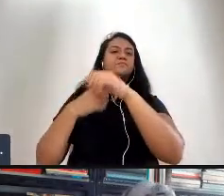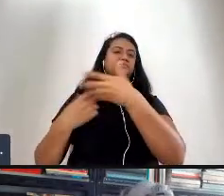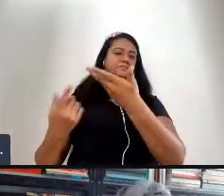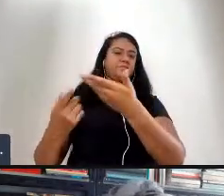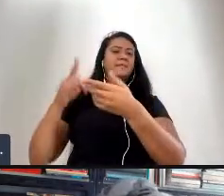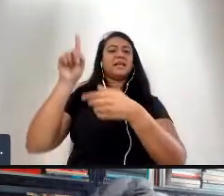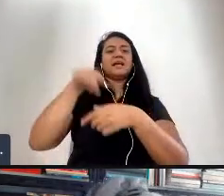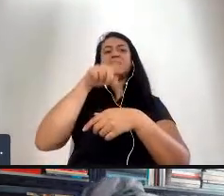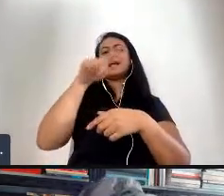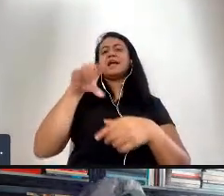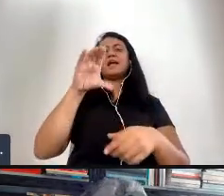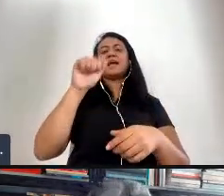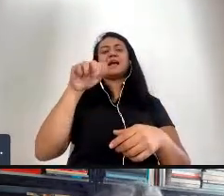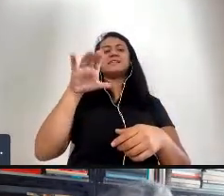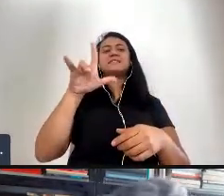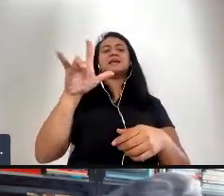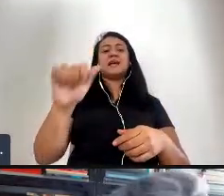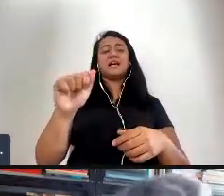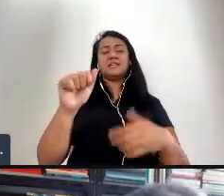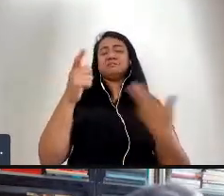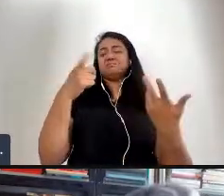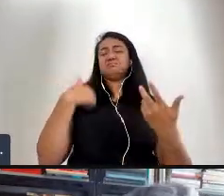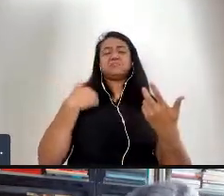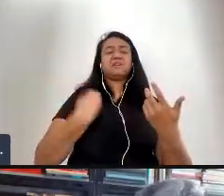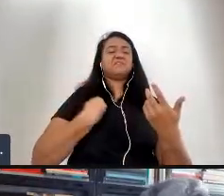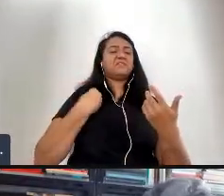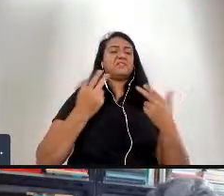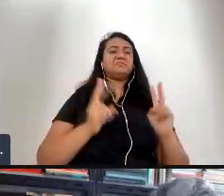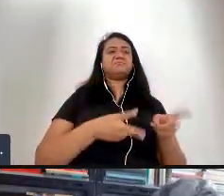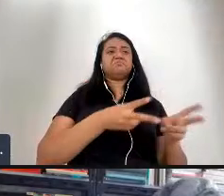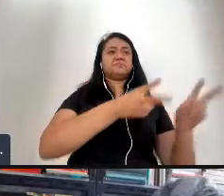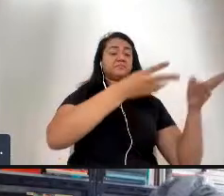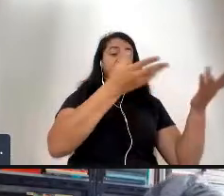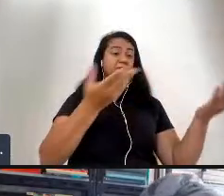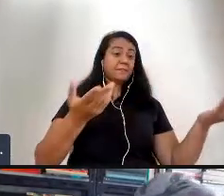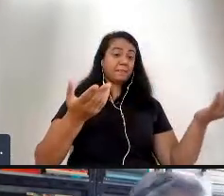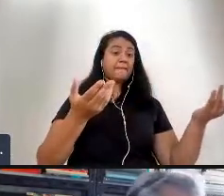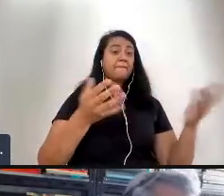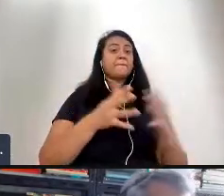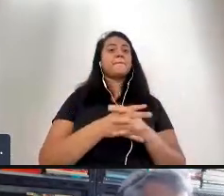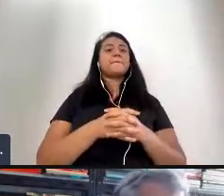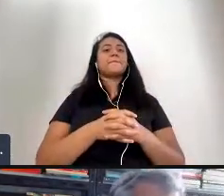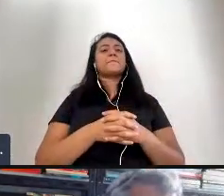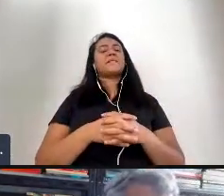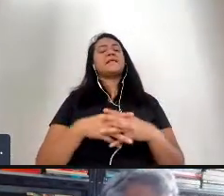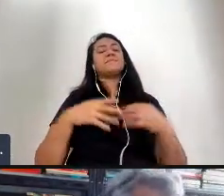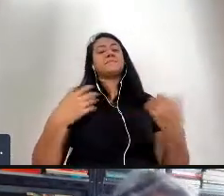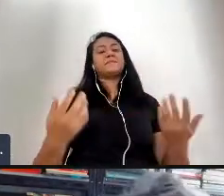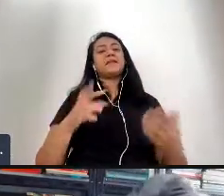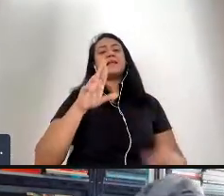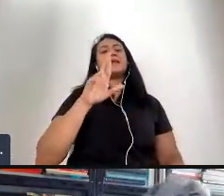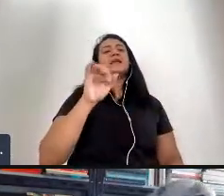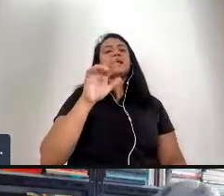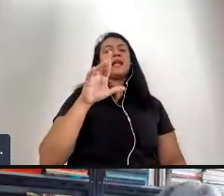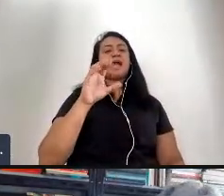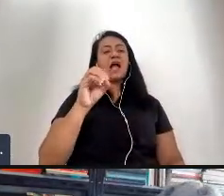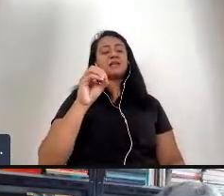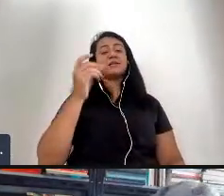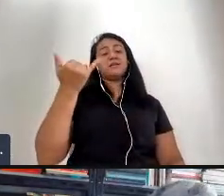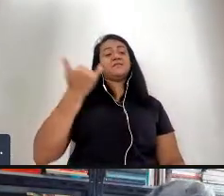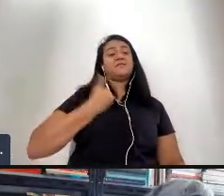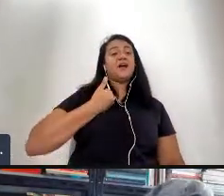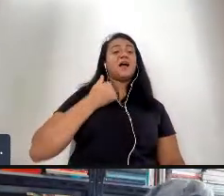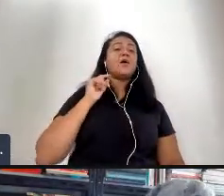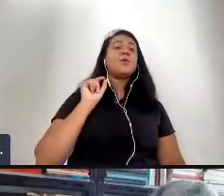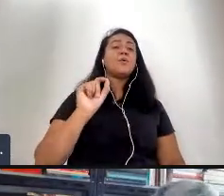permitir que isso me atravesse né e aí quando o Ricardo traz essa questão do conflito me interessa justamente por causa